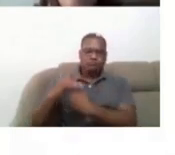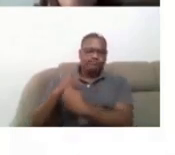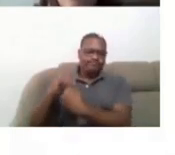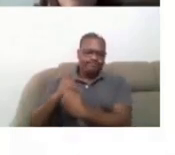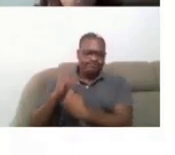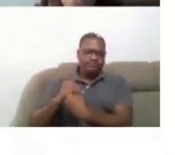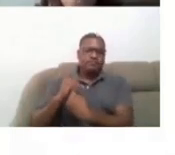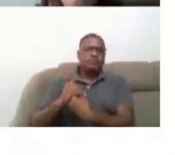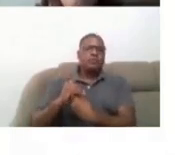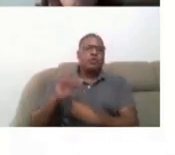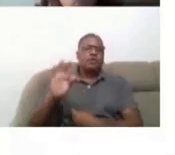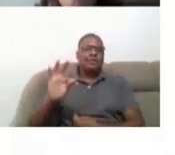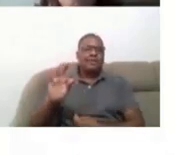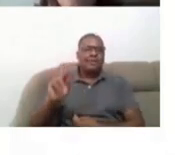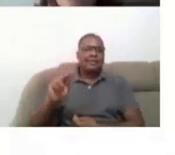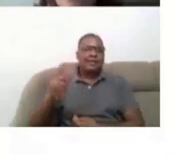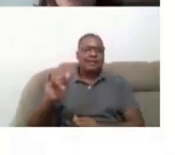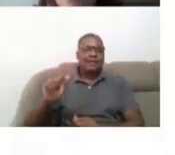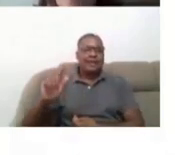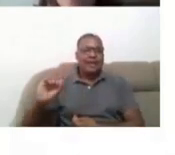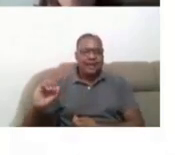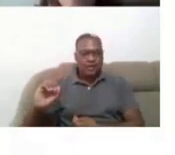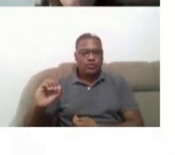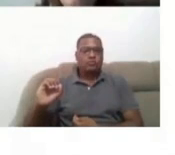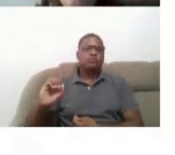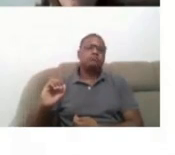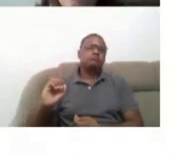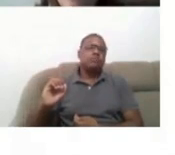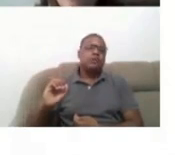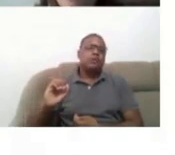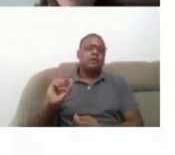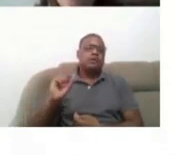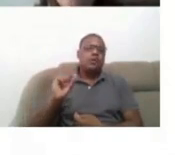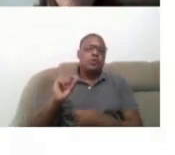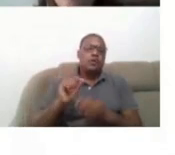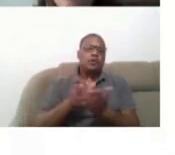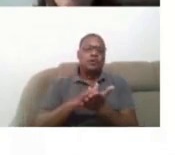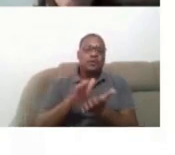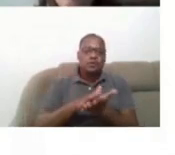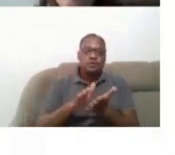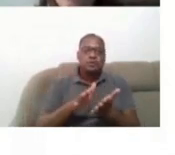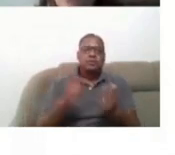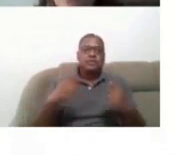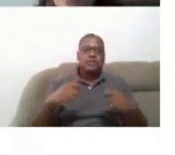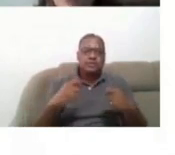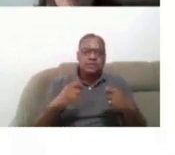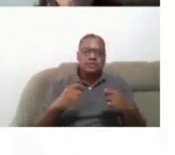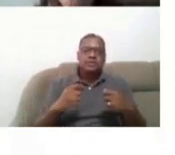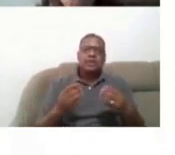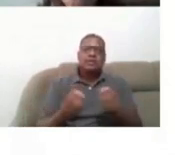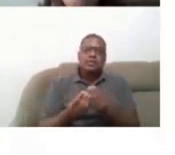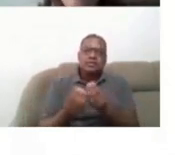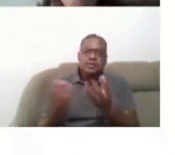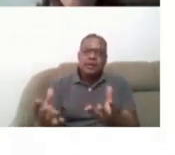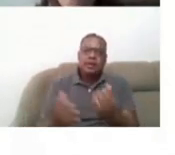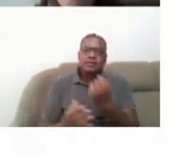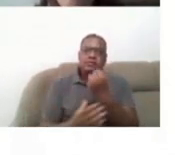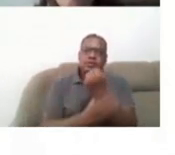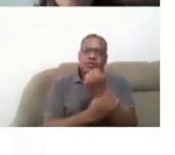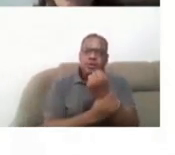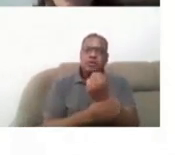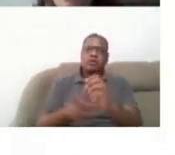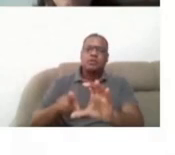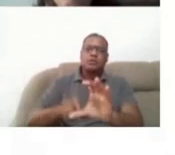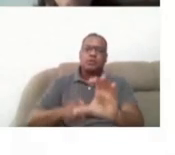acessibilidade, ela é uma condição para utilização com segurança e autonomia total ou